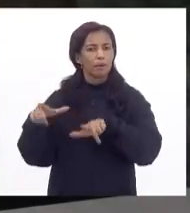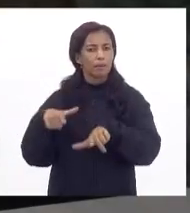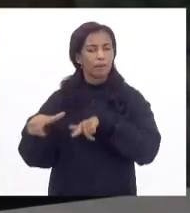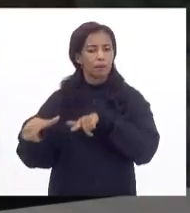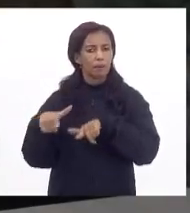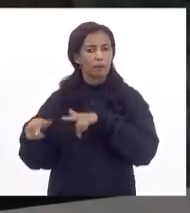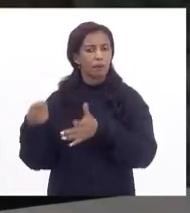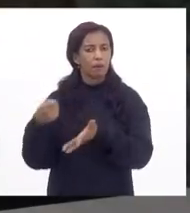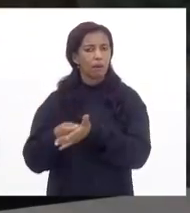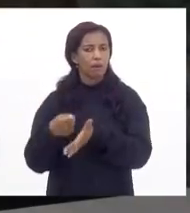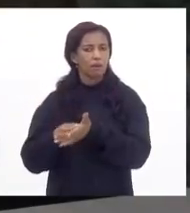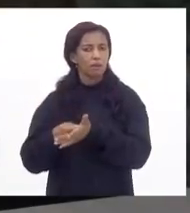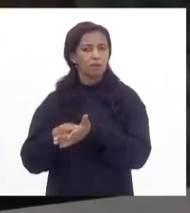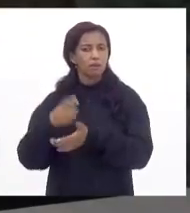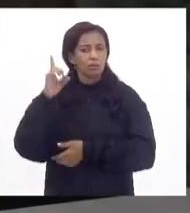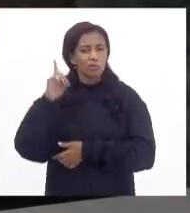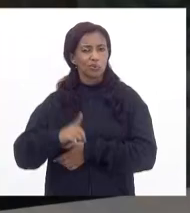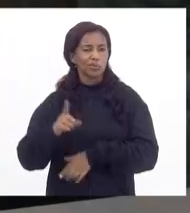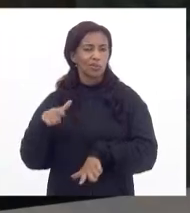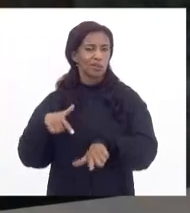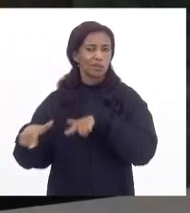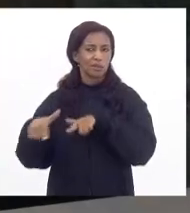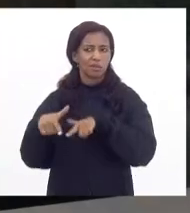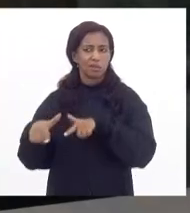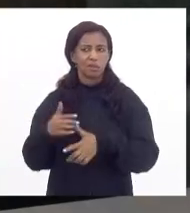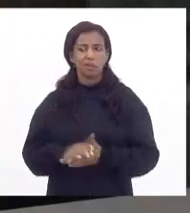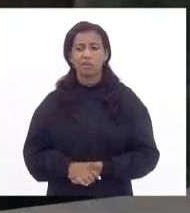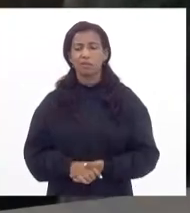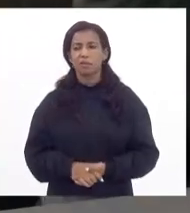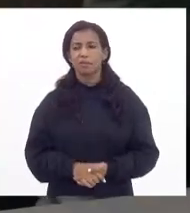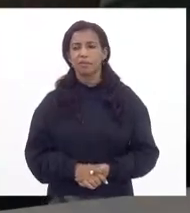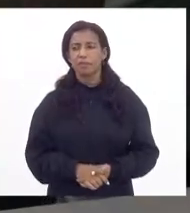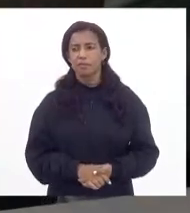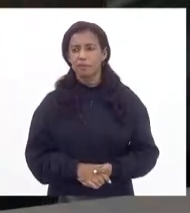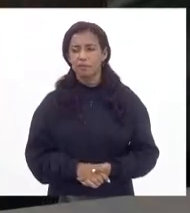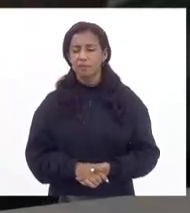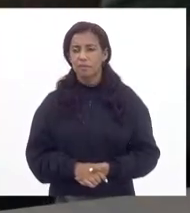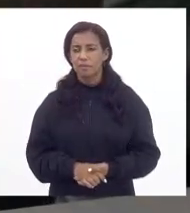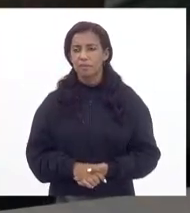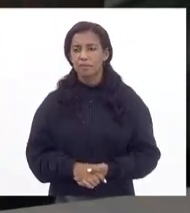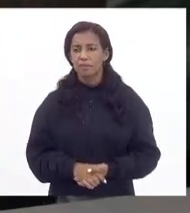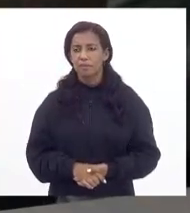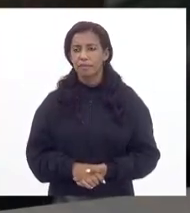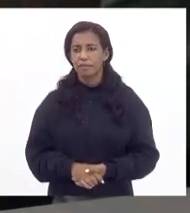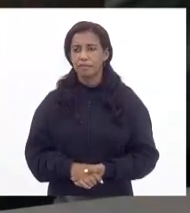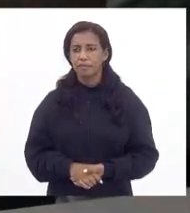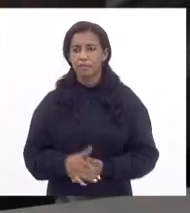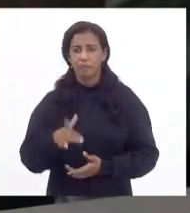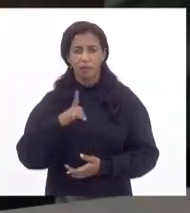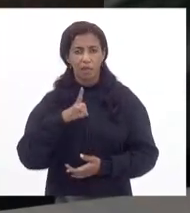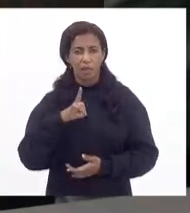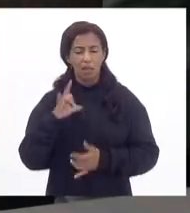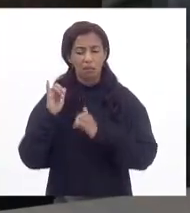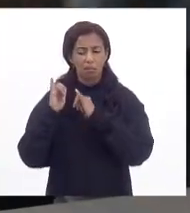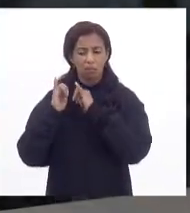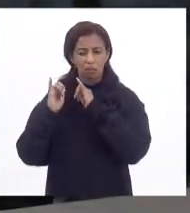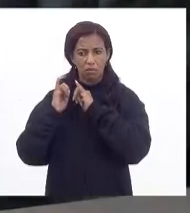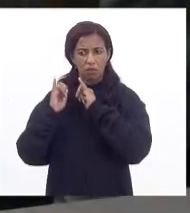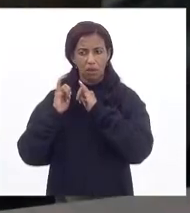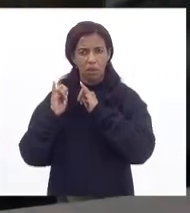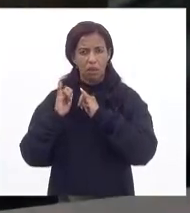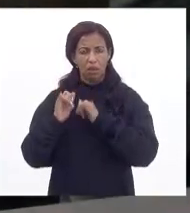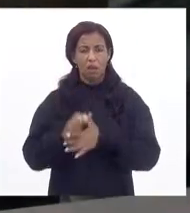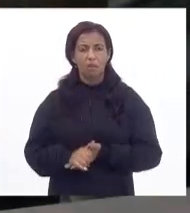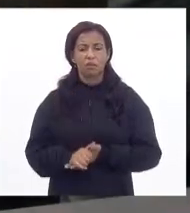garantia dos direitos trabalhistas desses motoristas. Tem um dado, senhora presidenta, da